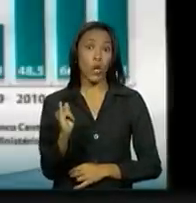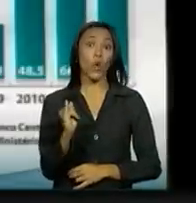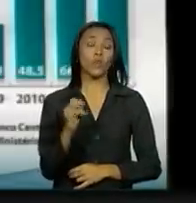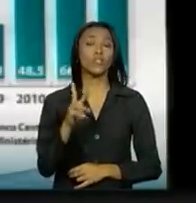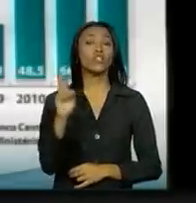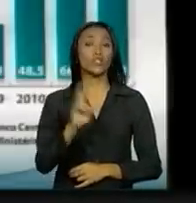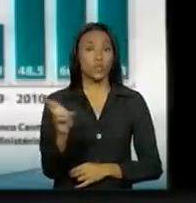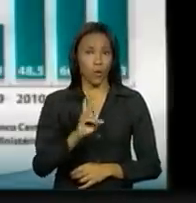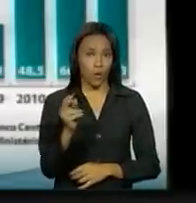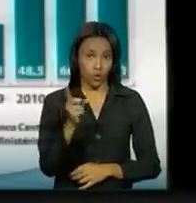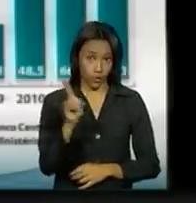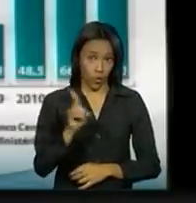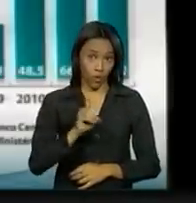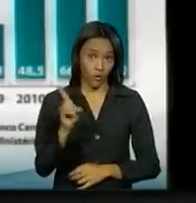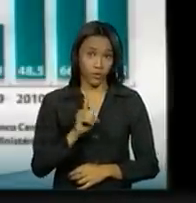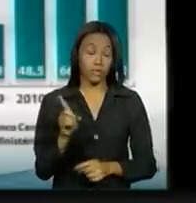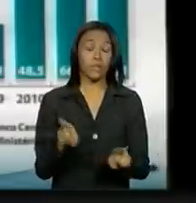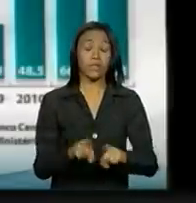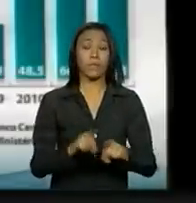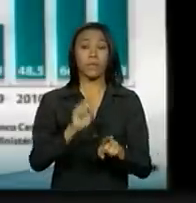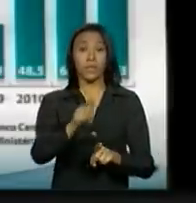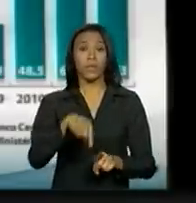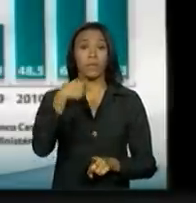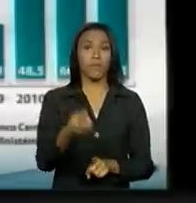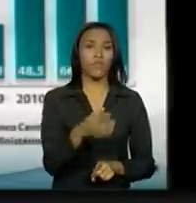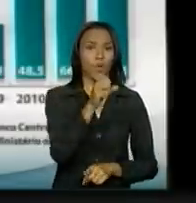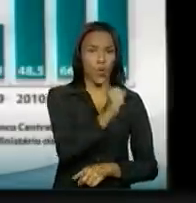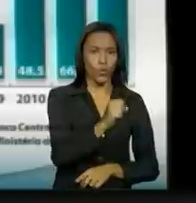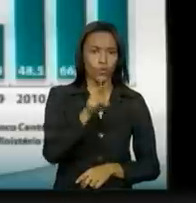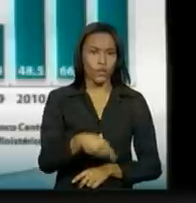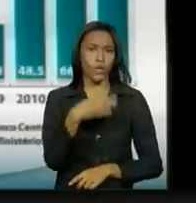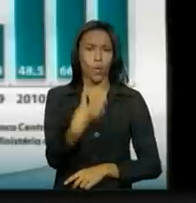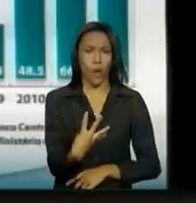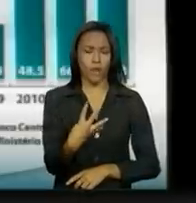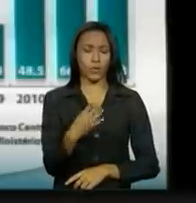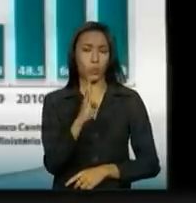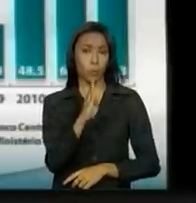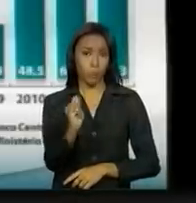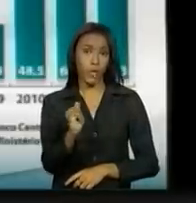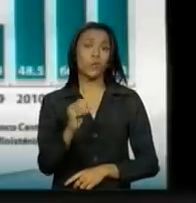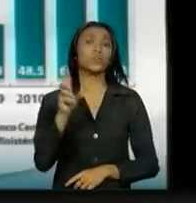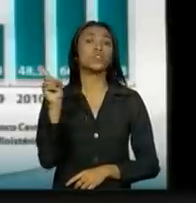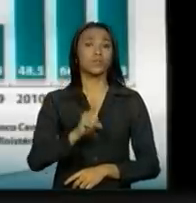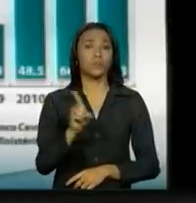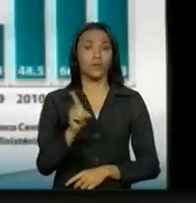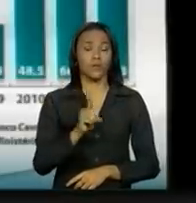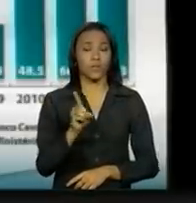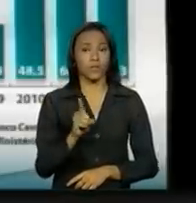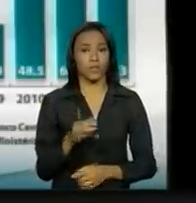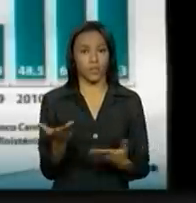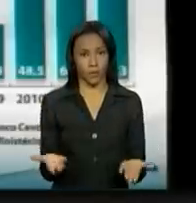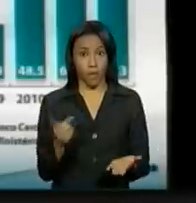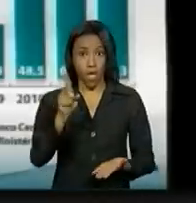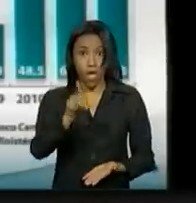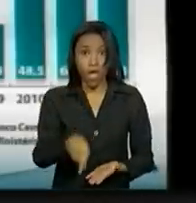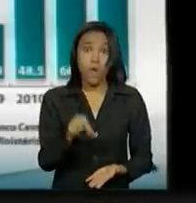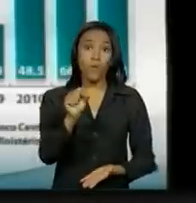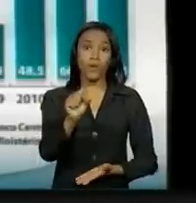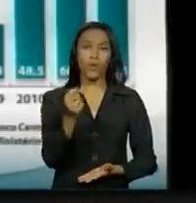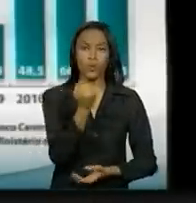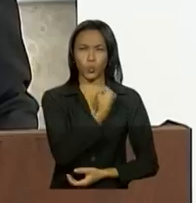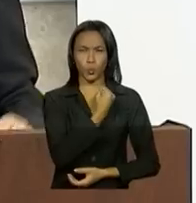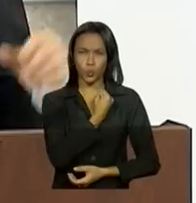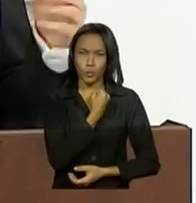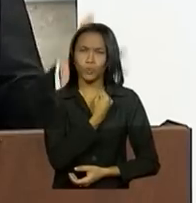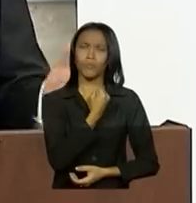de julho, o investimento externo direto foi de 8,4 bilhões de dólares. É um número